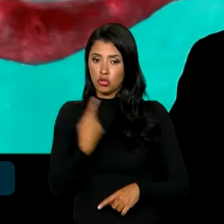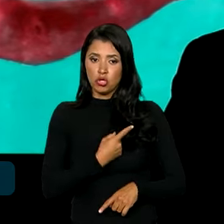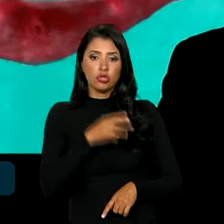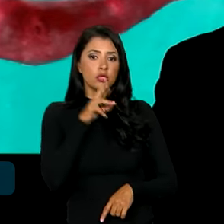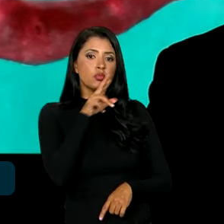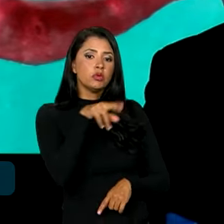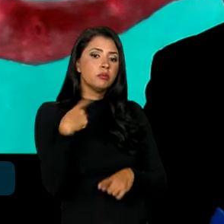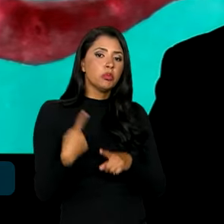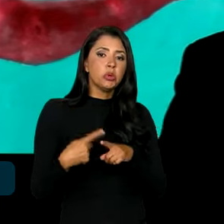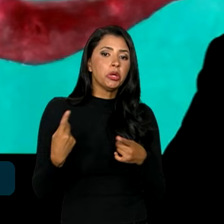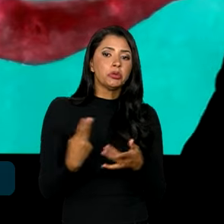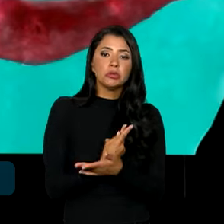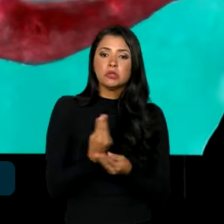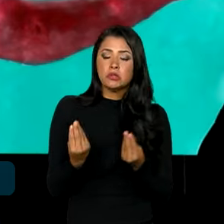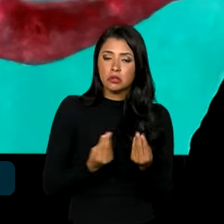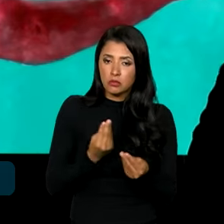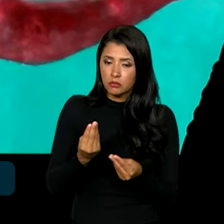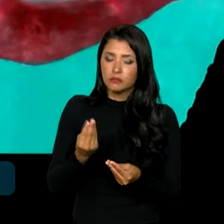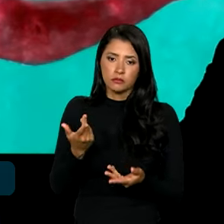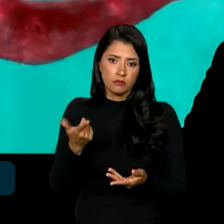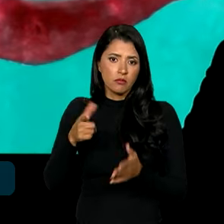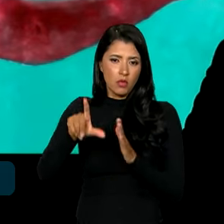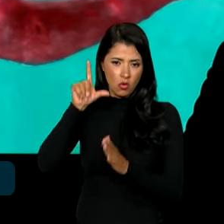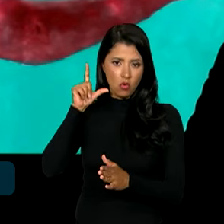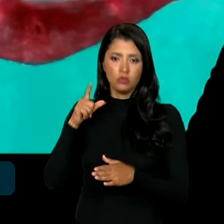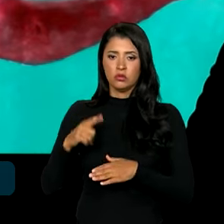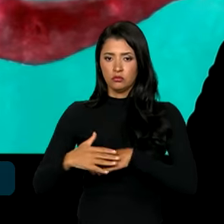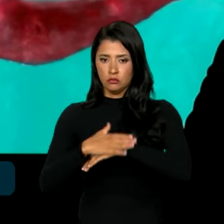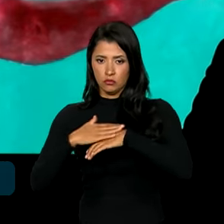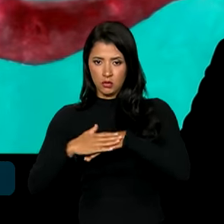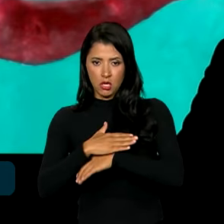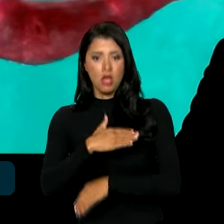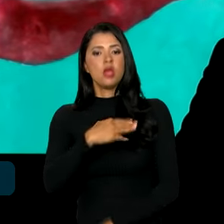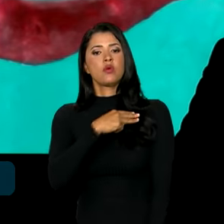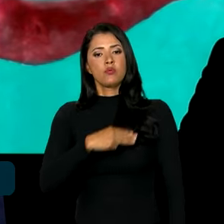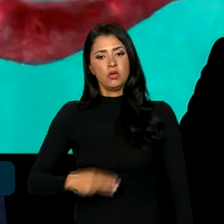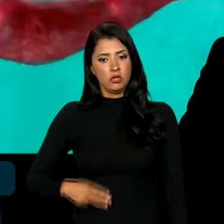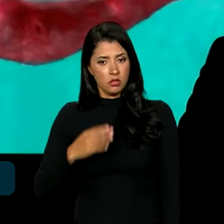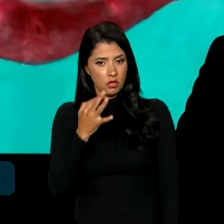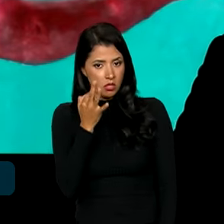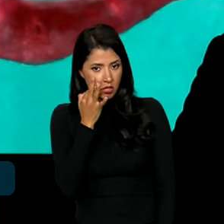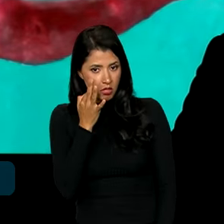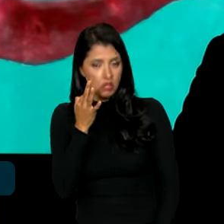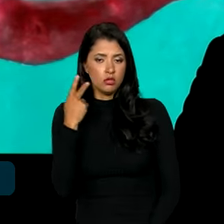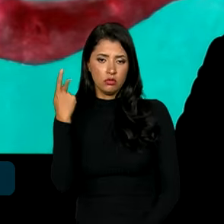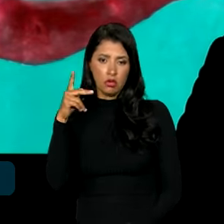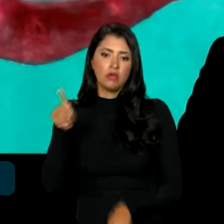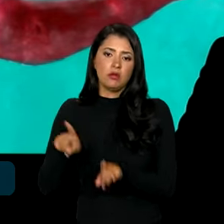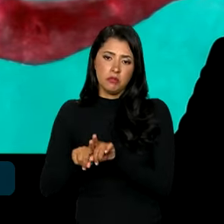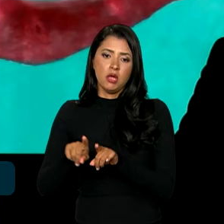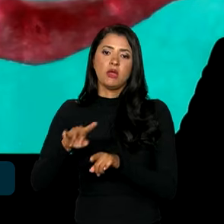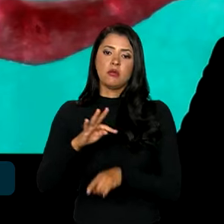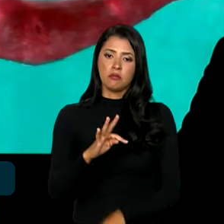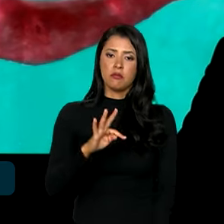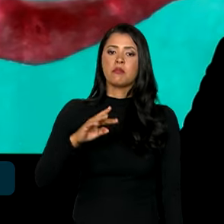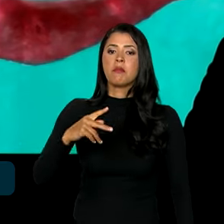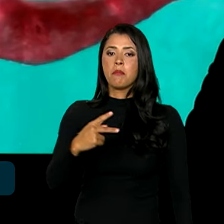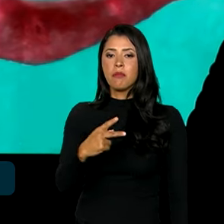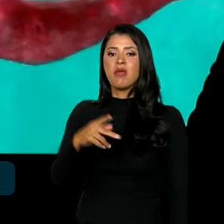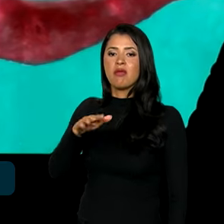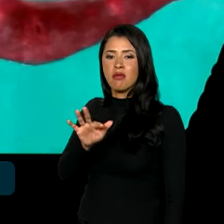a essas ocorrências. Ontem mesmo conversei com o ministro Flávio Dinho, conversei com o superintendente da Polícia Federal, estive presente